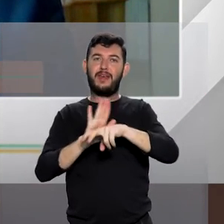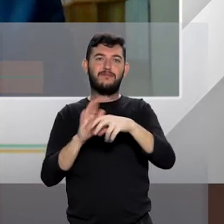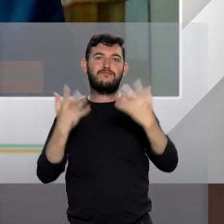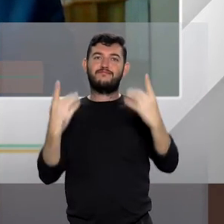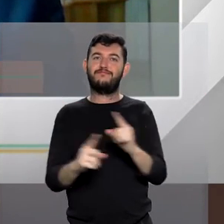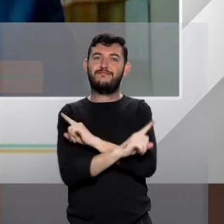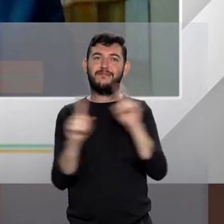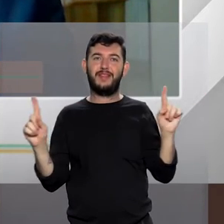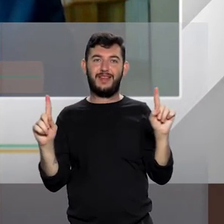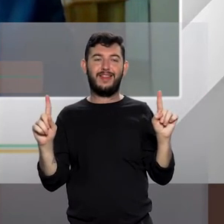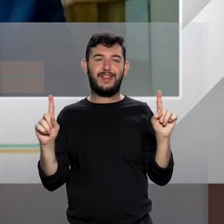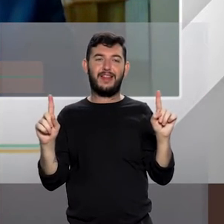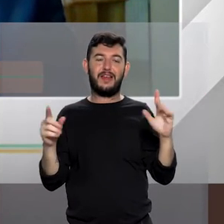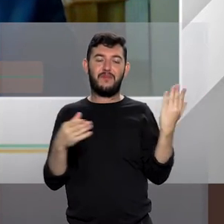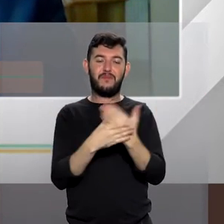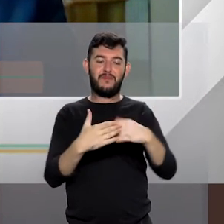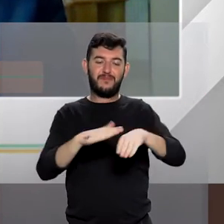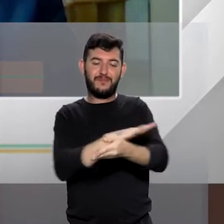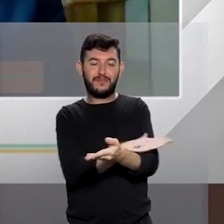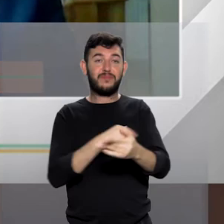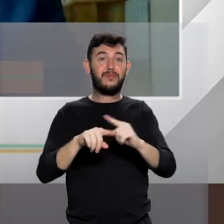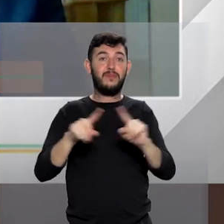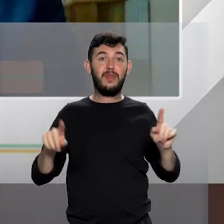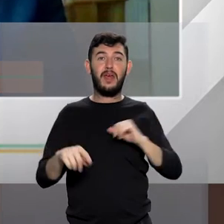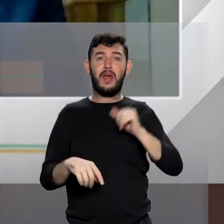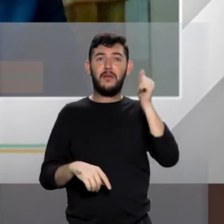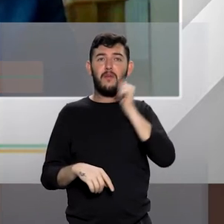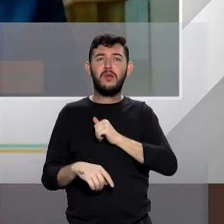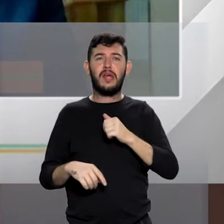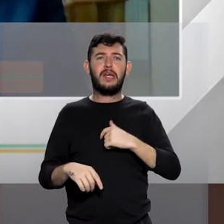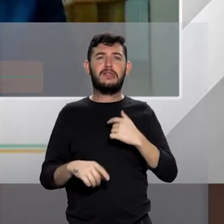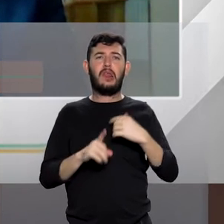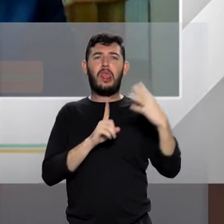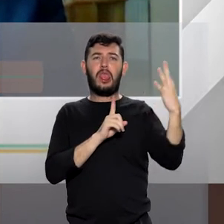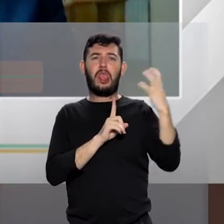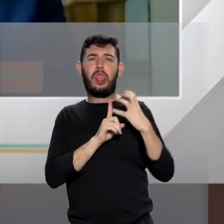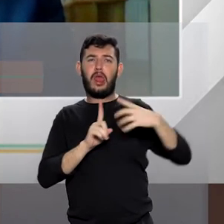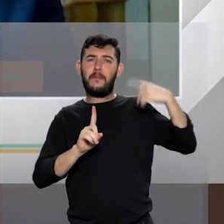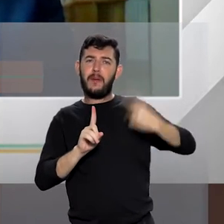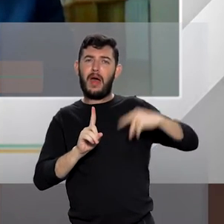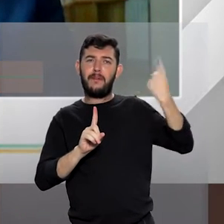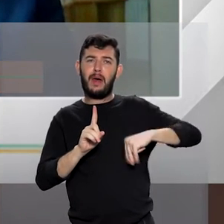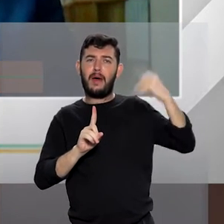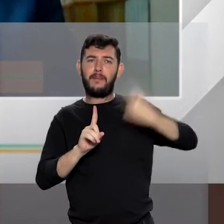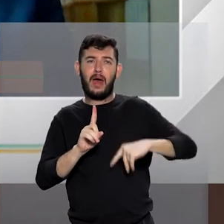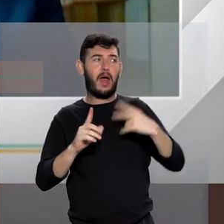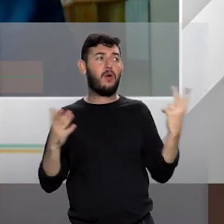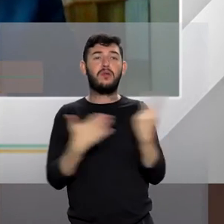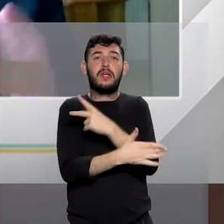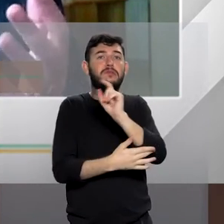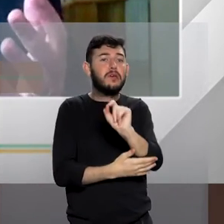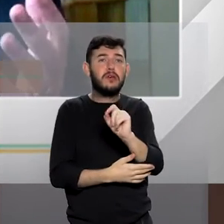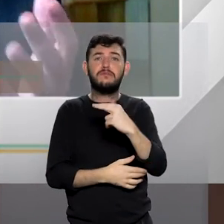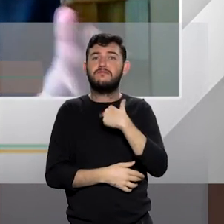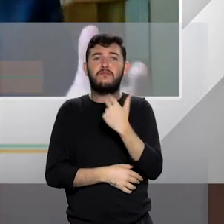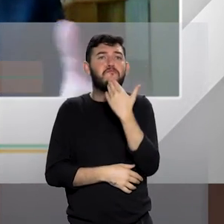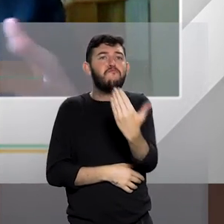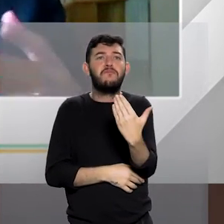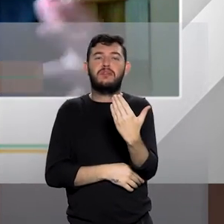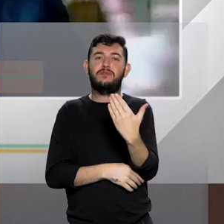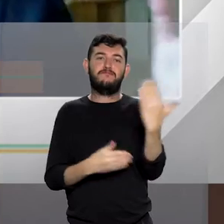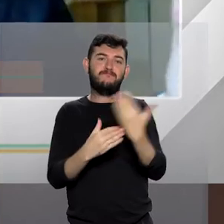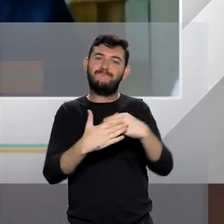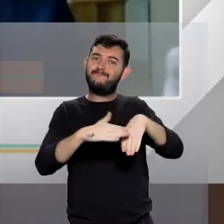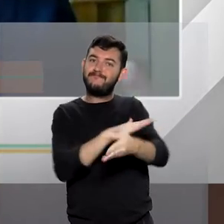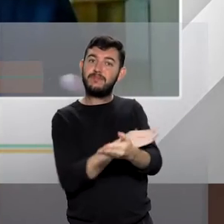criminal num contexto de agressão física com resultado de lesão, ela não pode pedir esse arquivamento. É claro que a gente